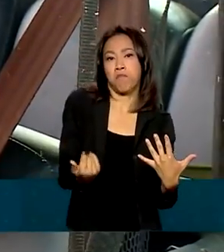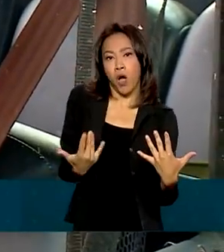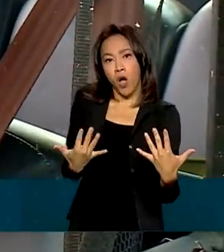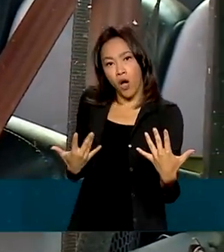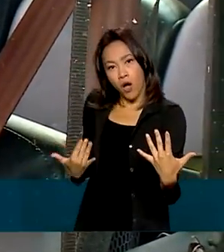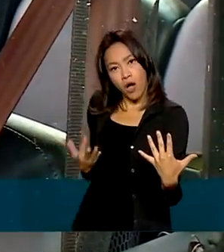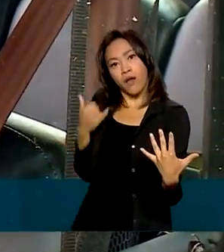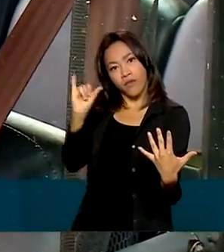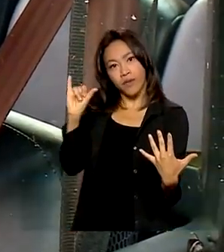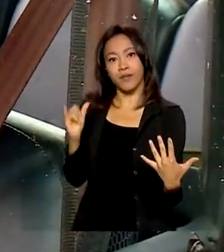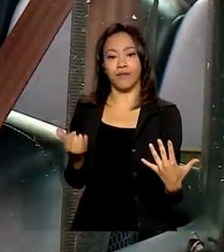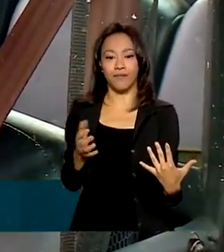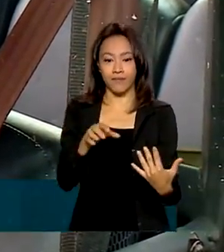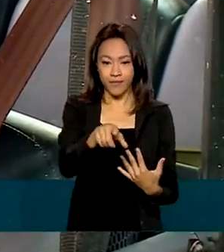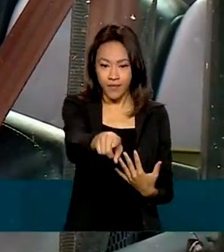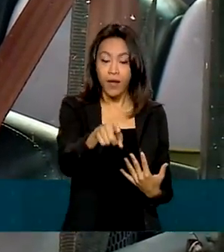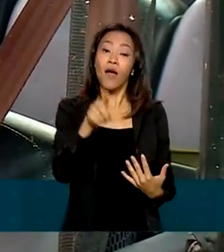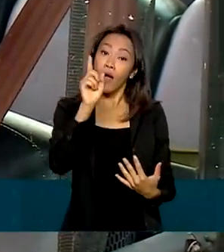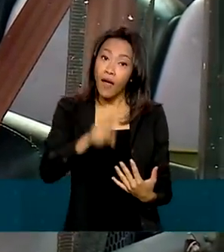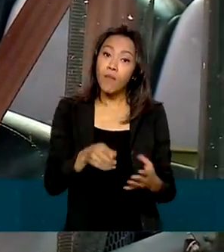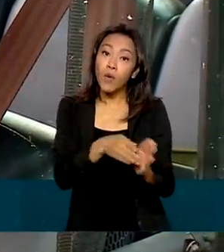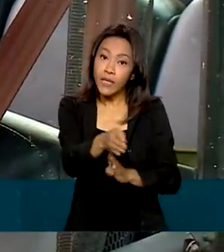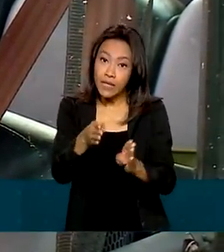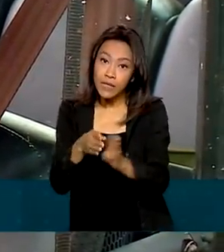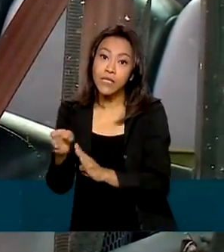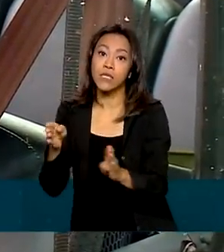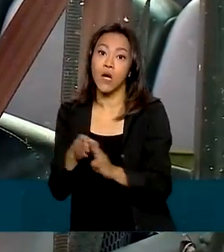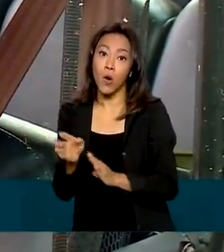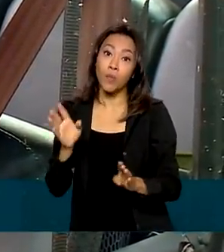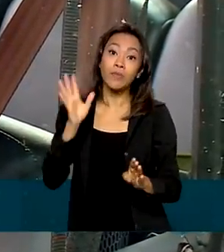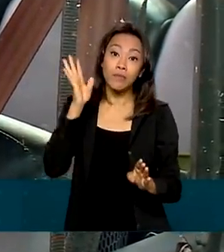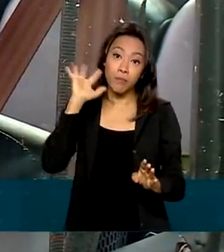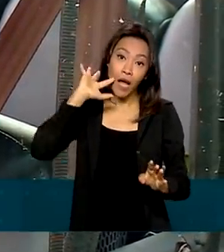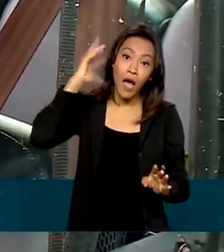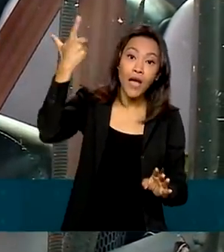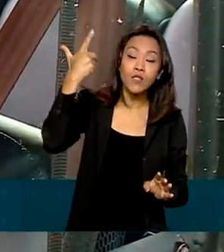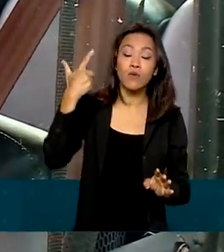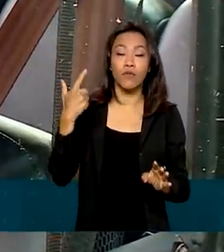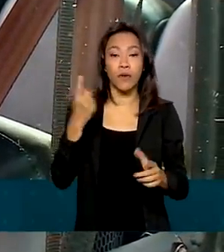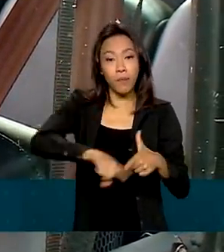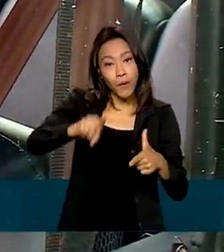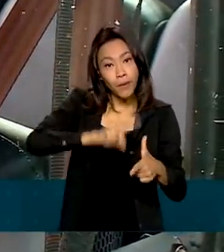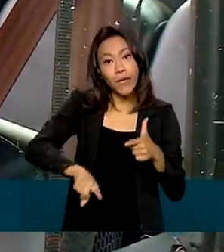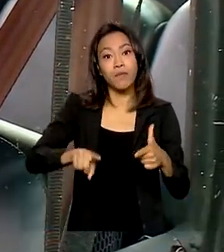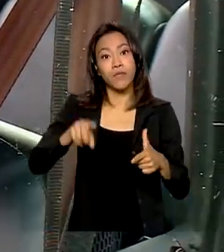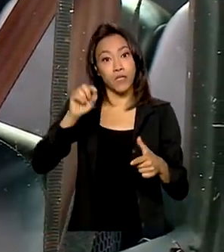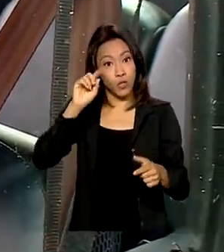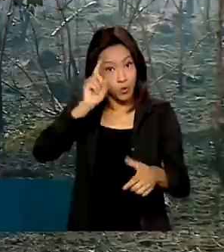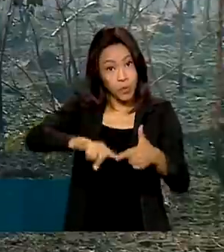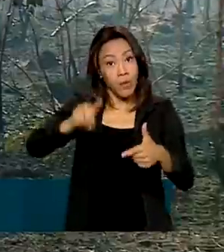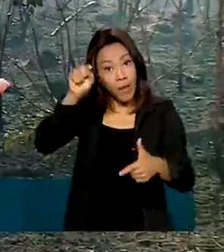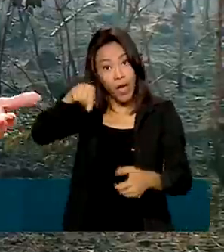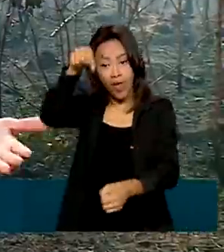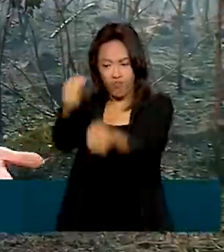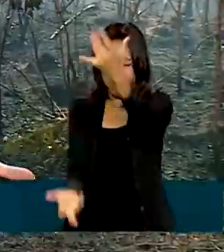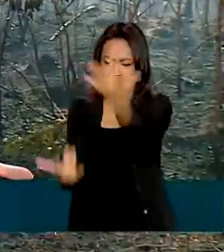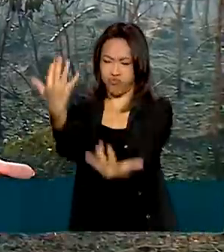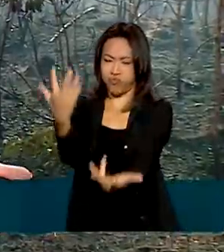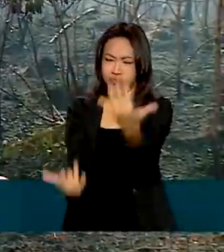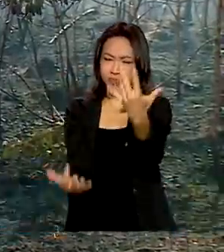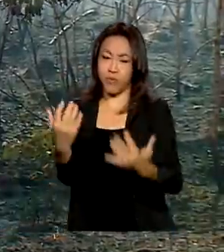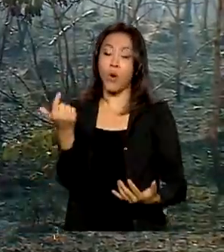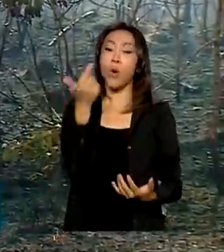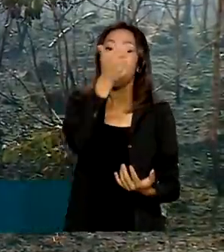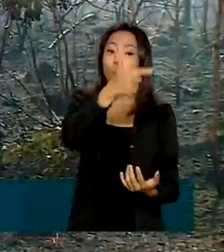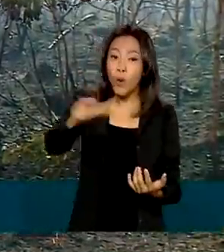É como uma prescrição médica, ela serve para curar alguns problemas. E o problema principal são os incêndios florestais. Outra vantagem